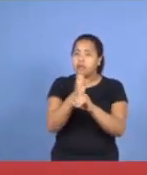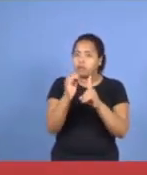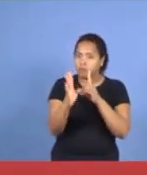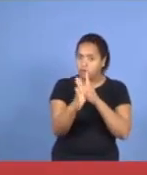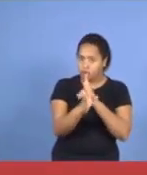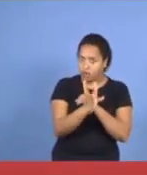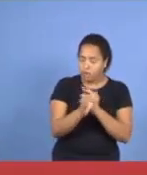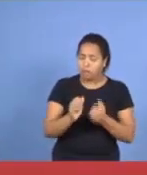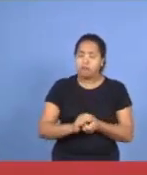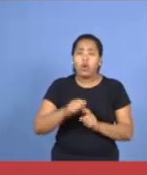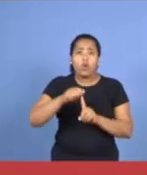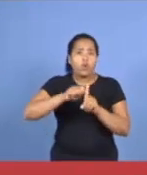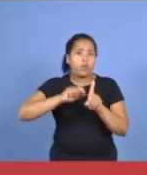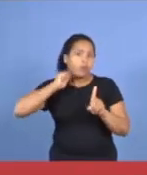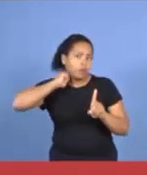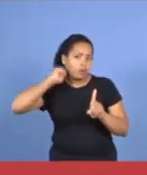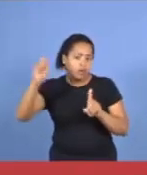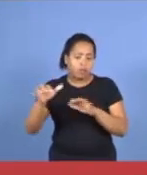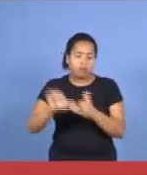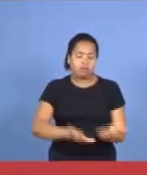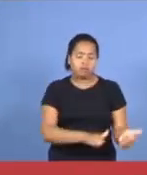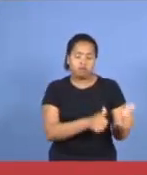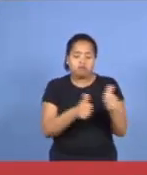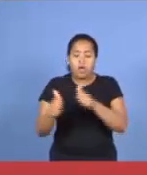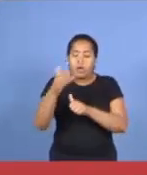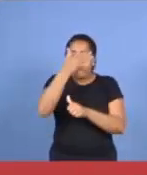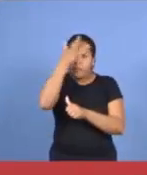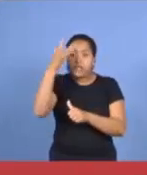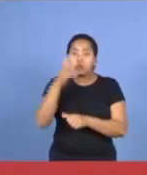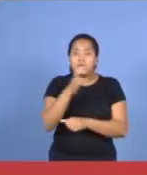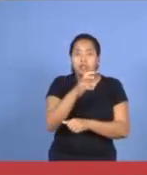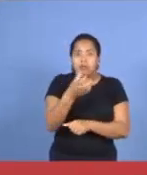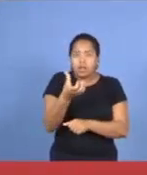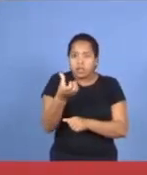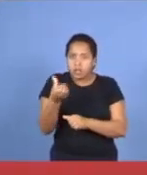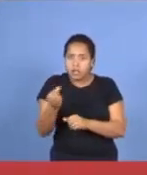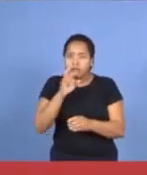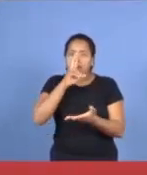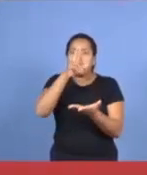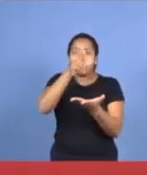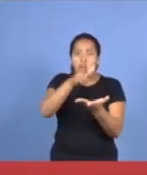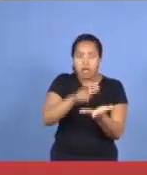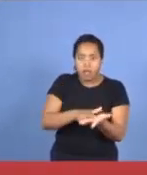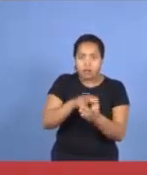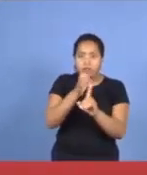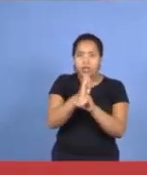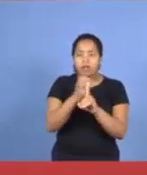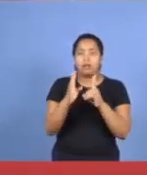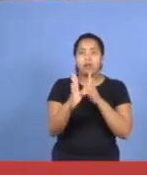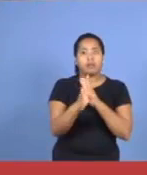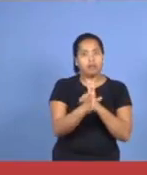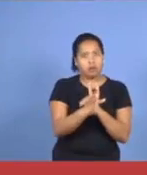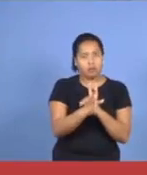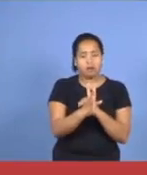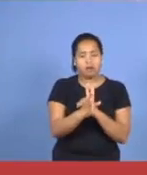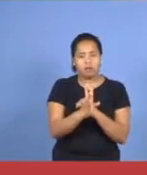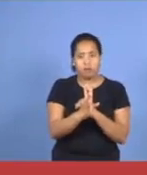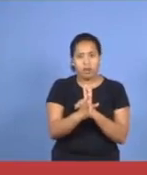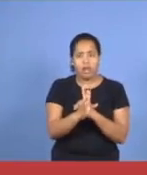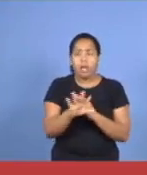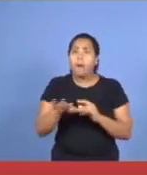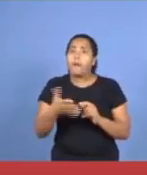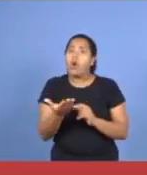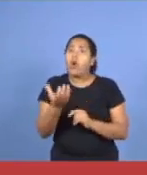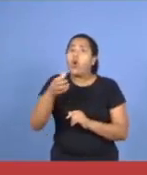abril, batizamos 56 irmãos, que foram também gerados pela Escola Bíblica Dominical. Assim, estamos com 89